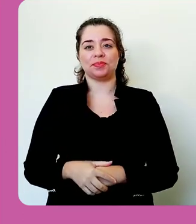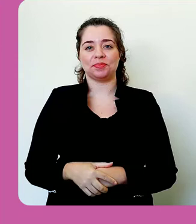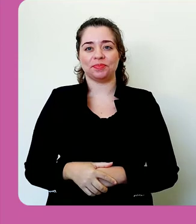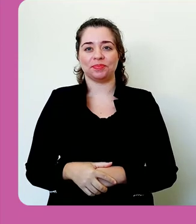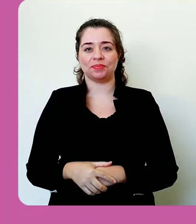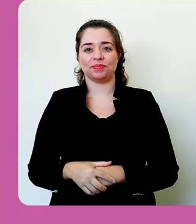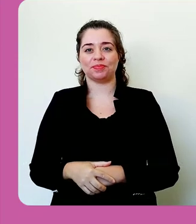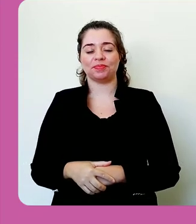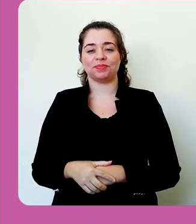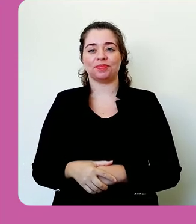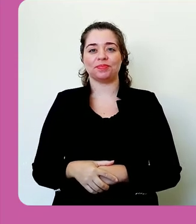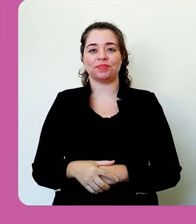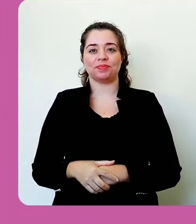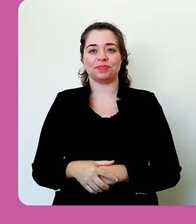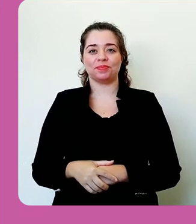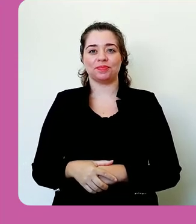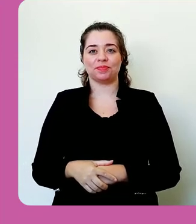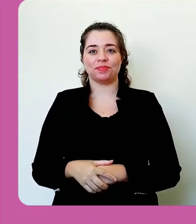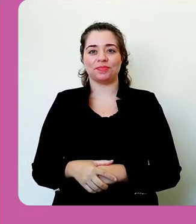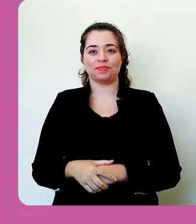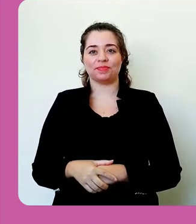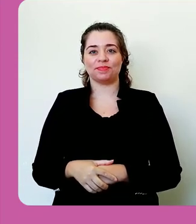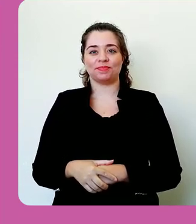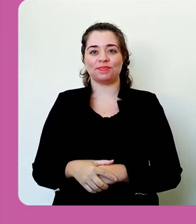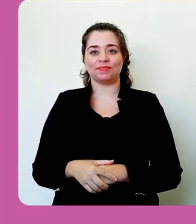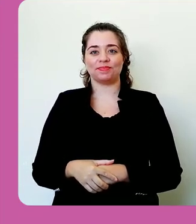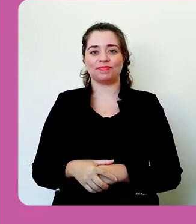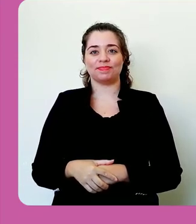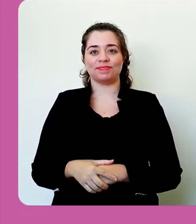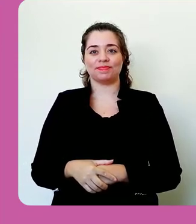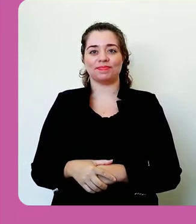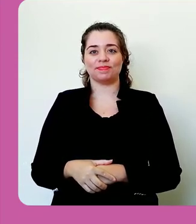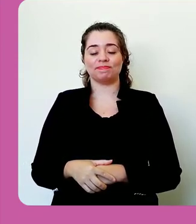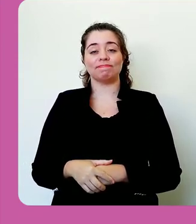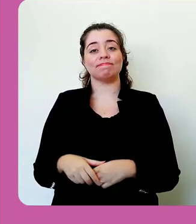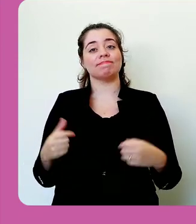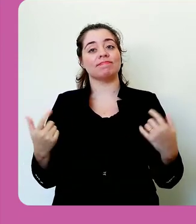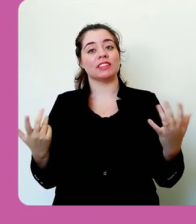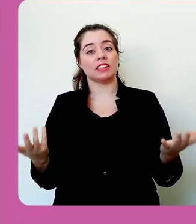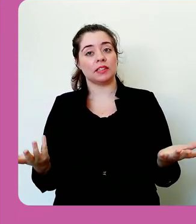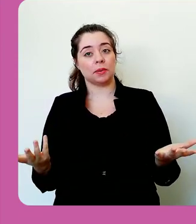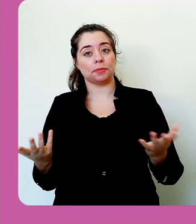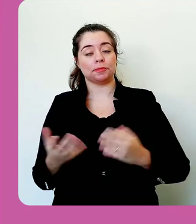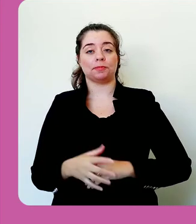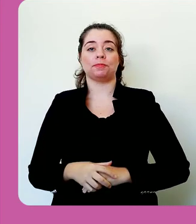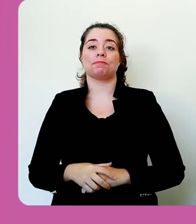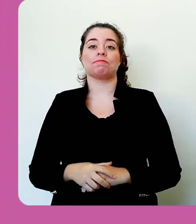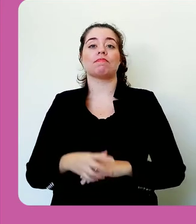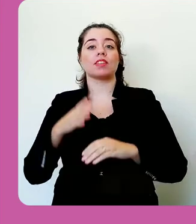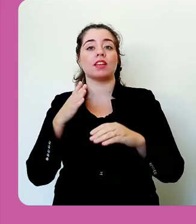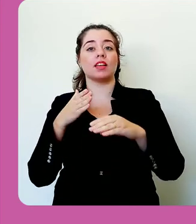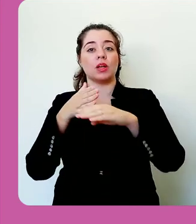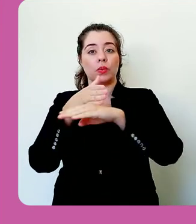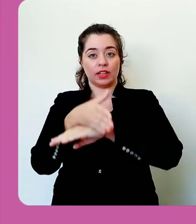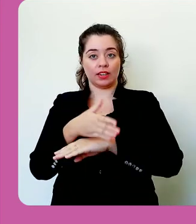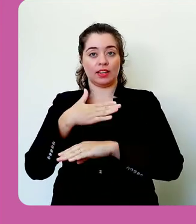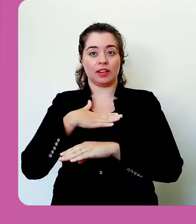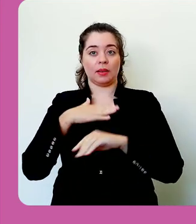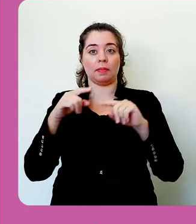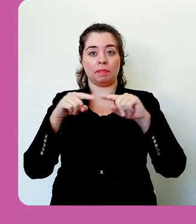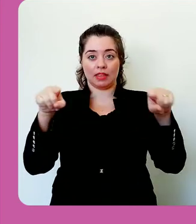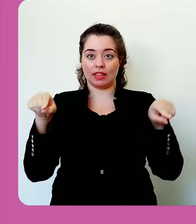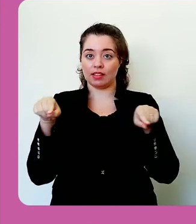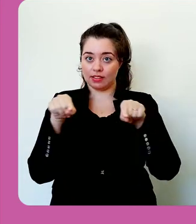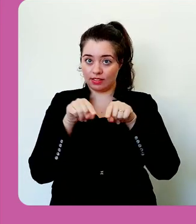exemplo de cadastro de salas. Bom, então